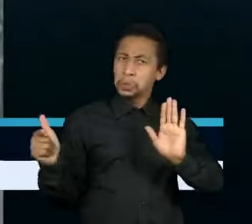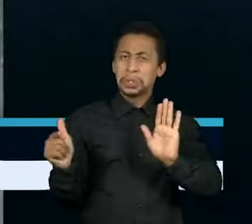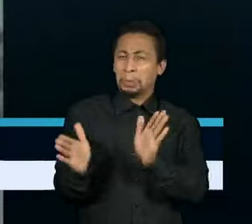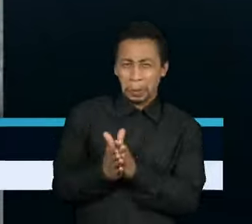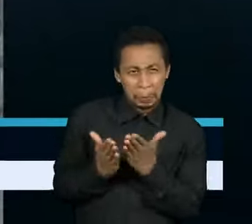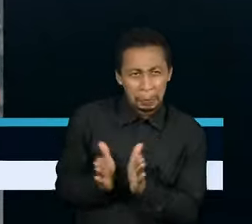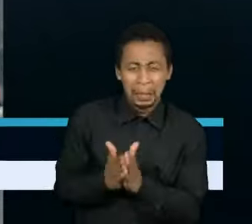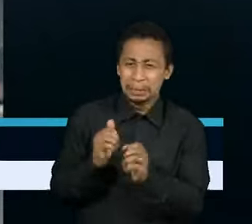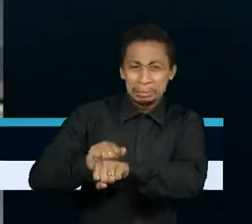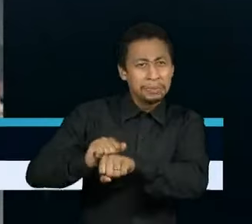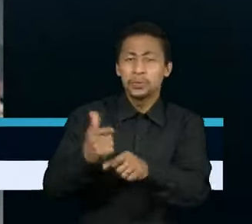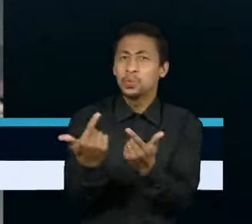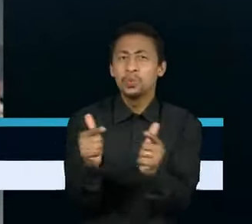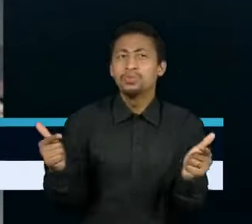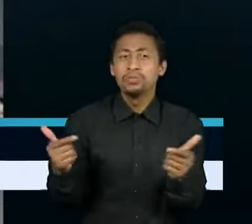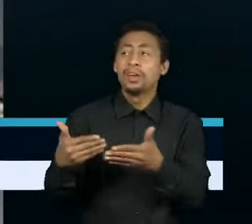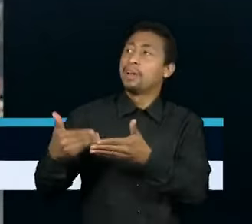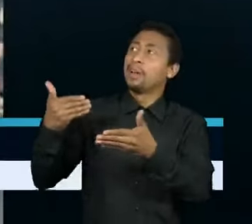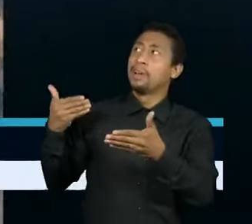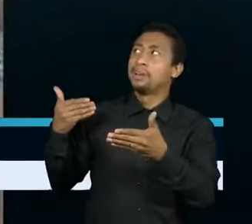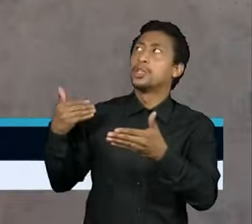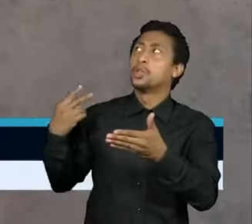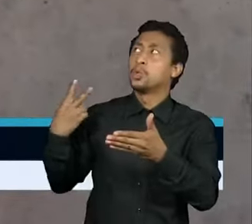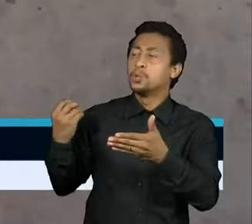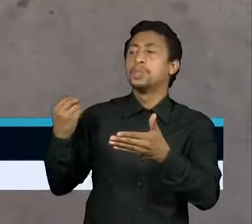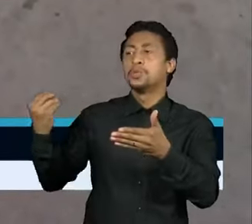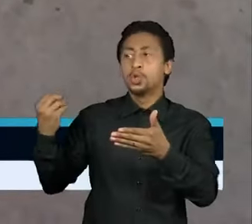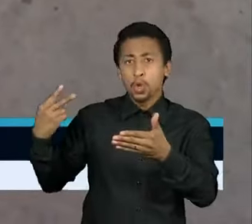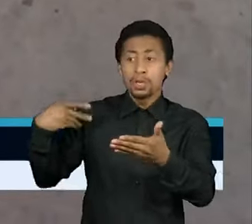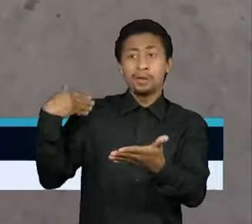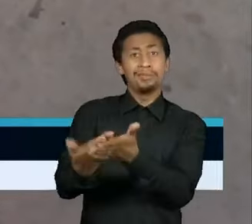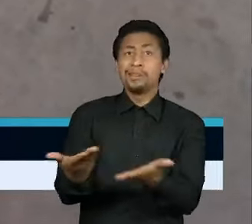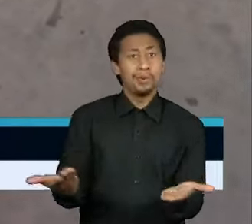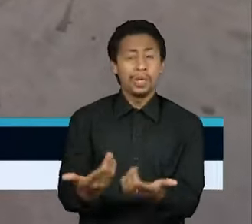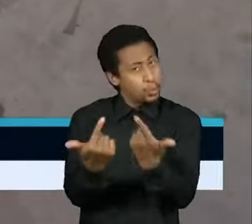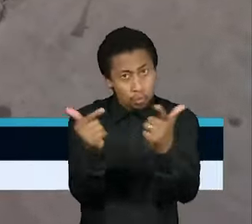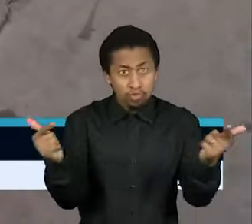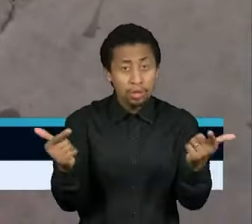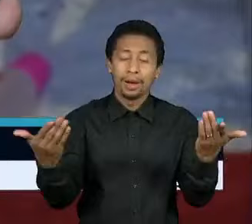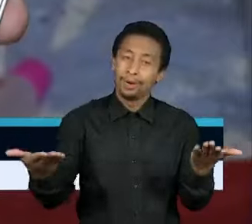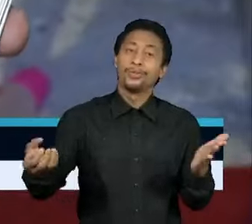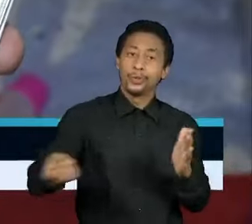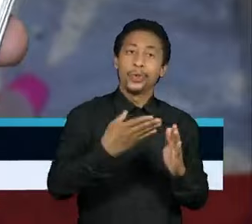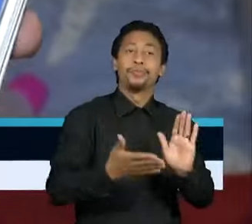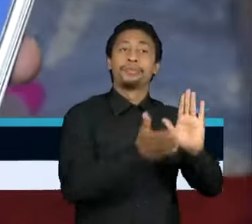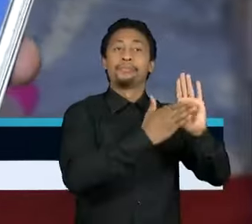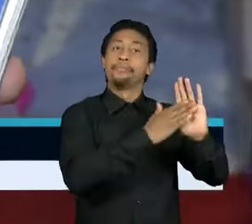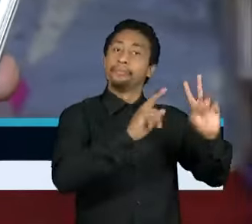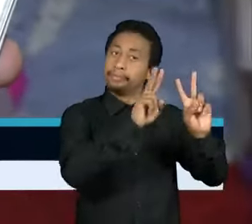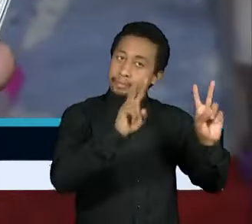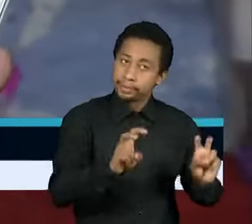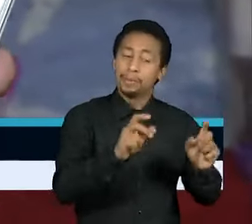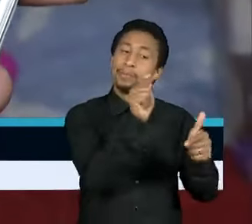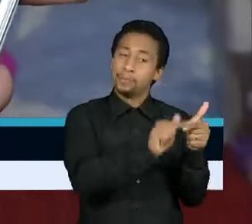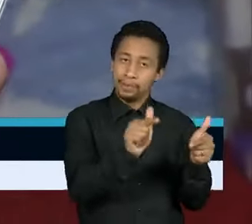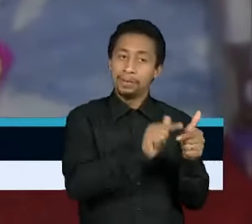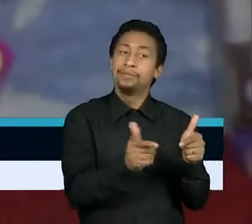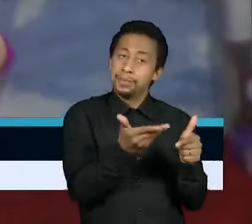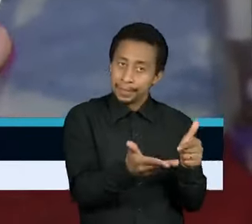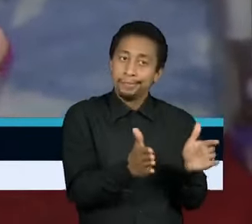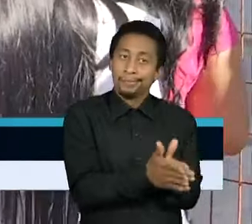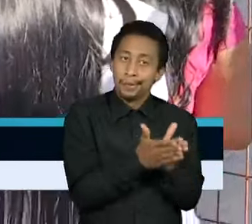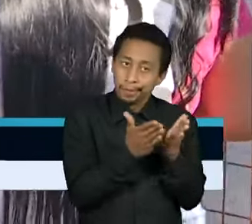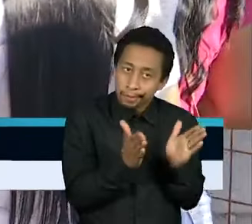cinco principais problemas do país desde 2002. Os problemas, eles estão ali, são problemas que